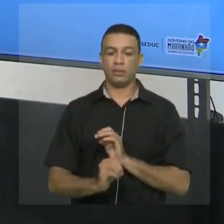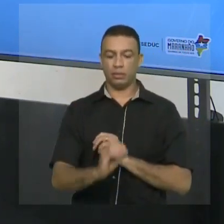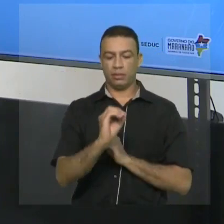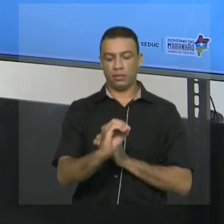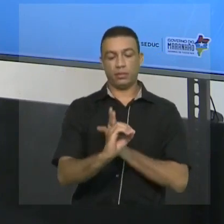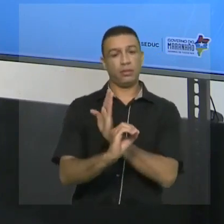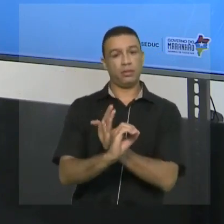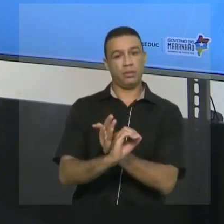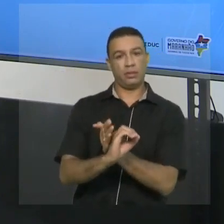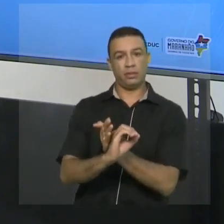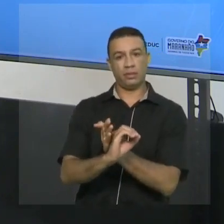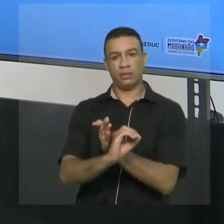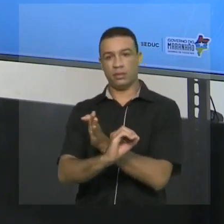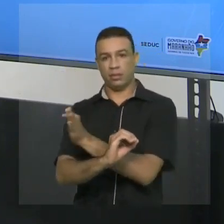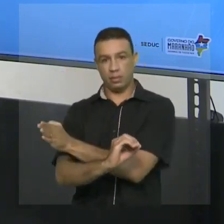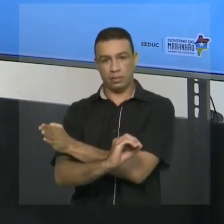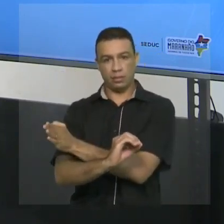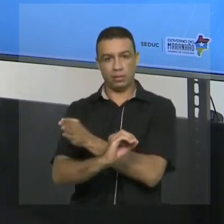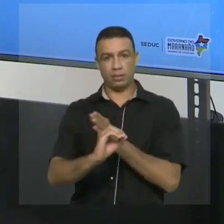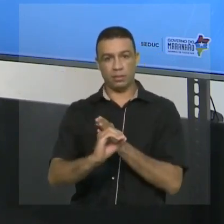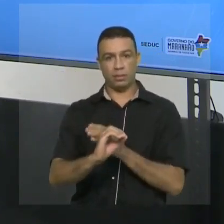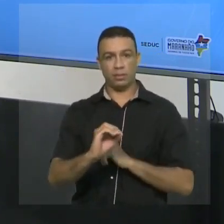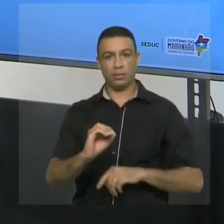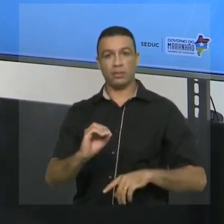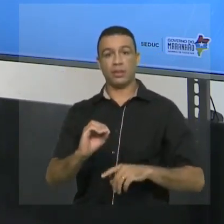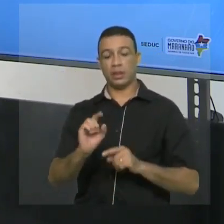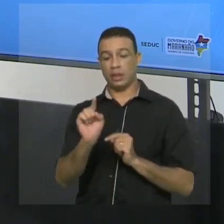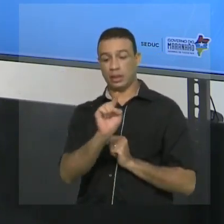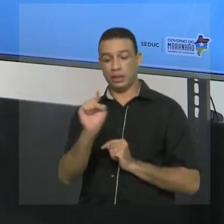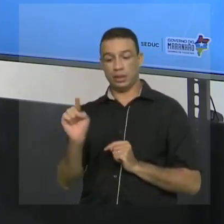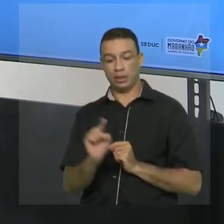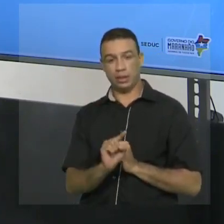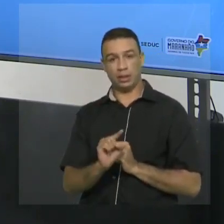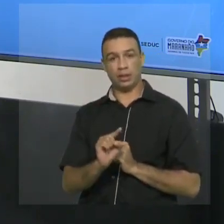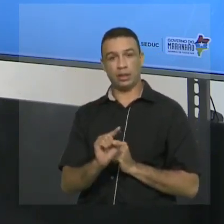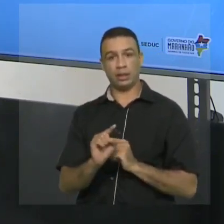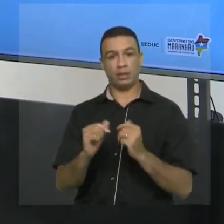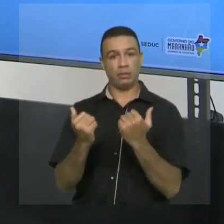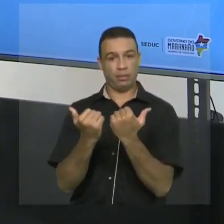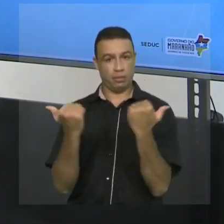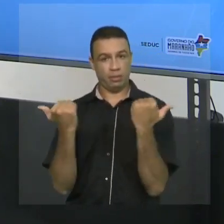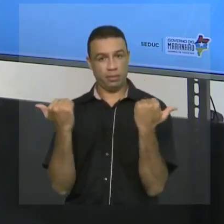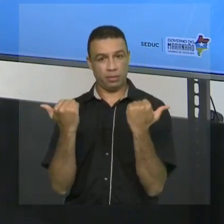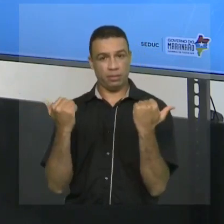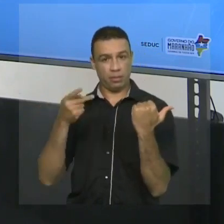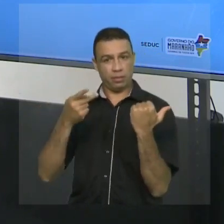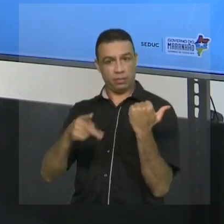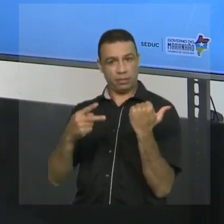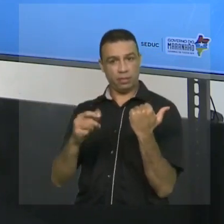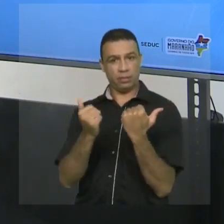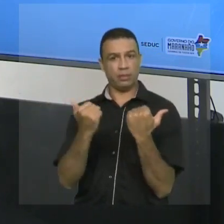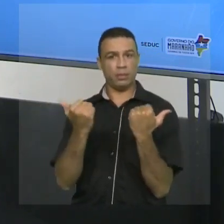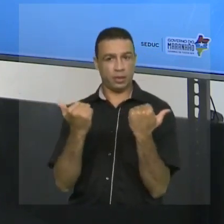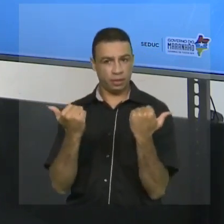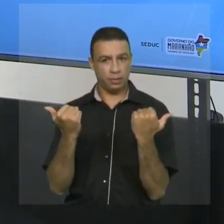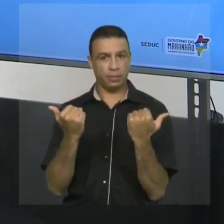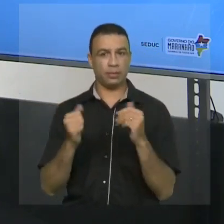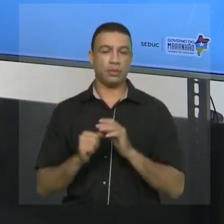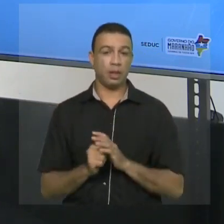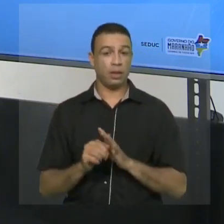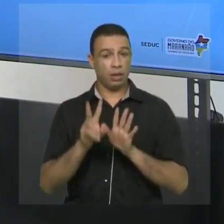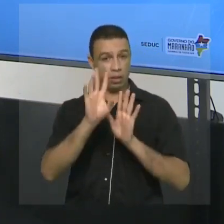números inteiros, representado pela letra Z. E dentro do conjunto, aparecem algumas coisas que eu preciso